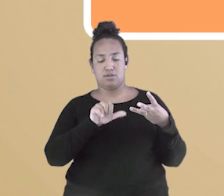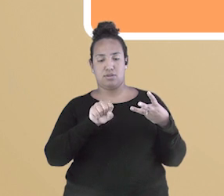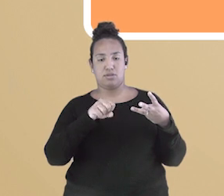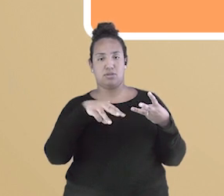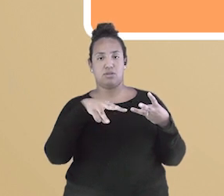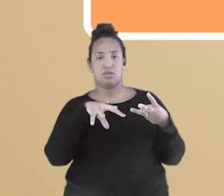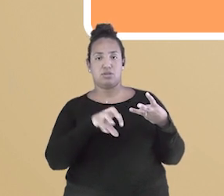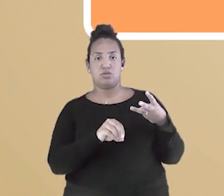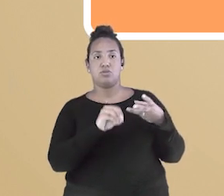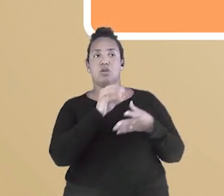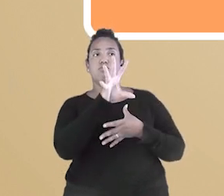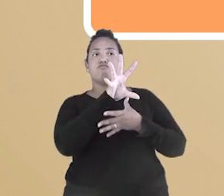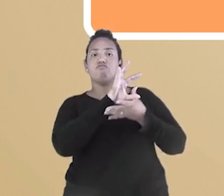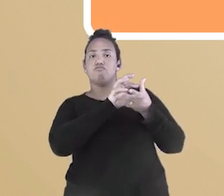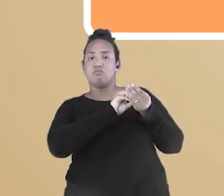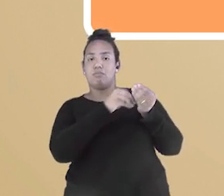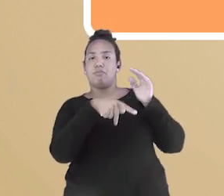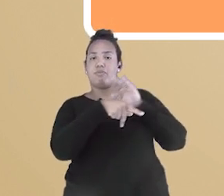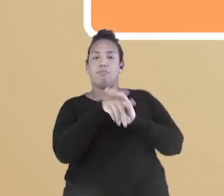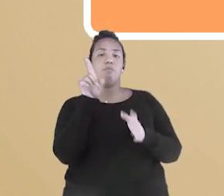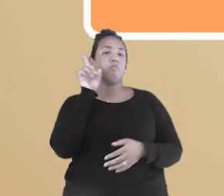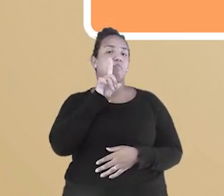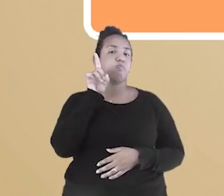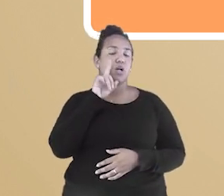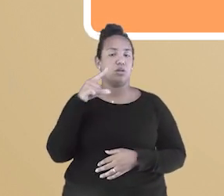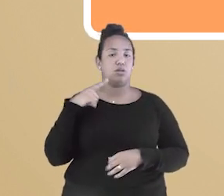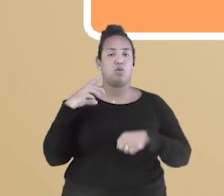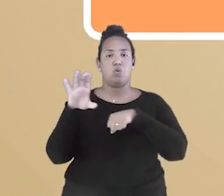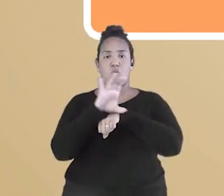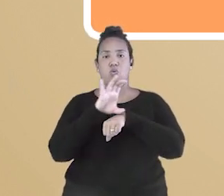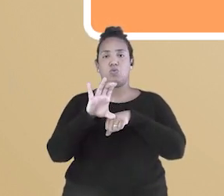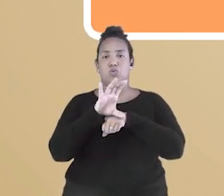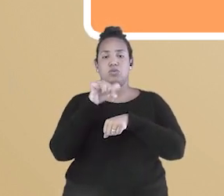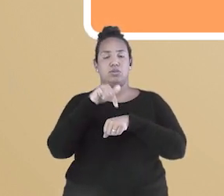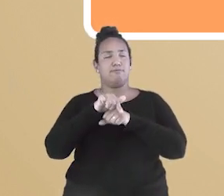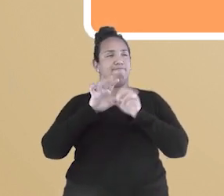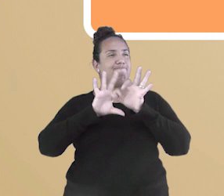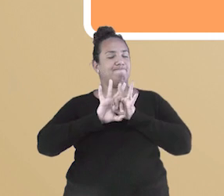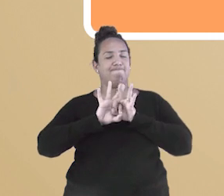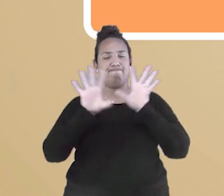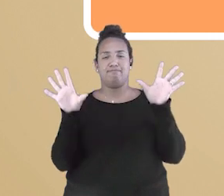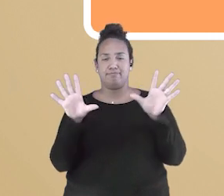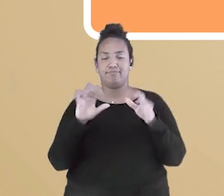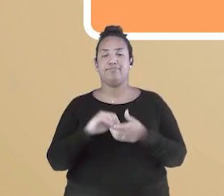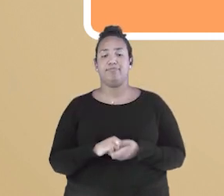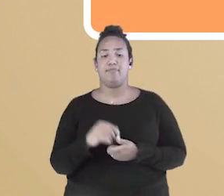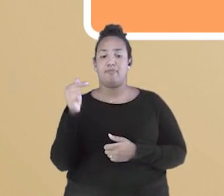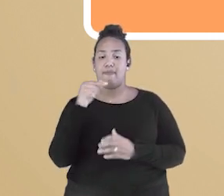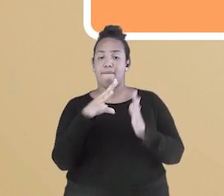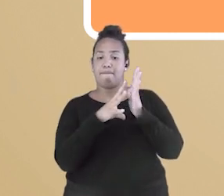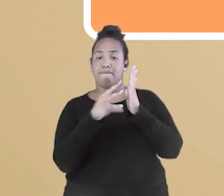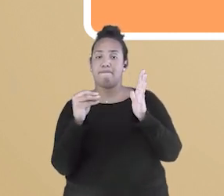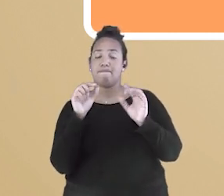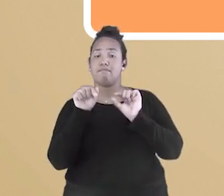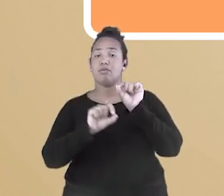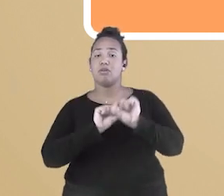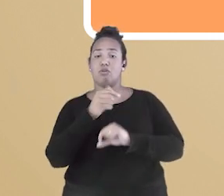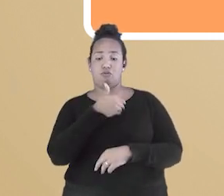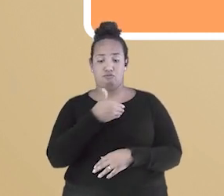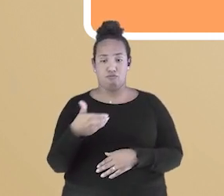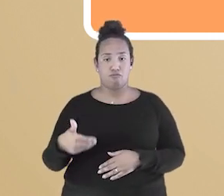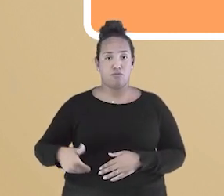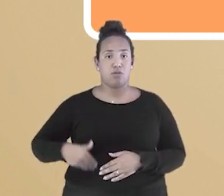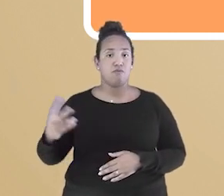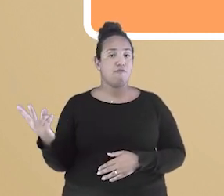possui uma das constituições mais liberais do mundo. Nesse modelo, temos um governo pacífico, que valoriza a todos